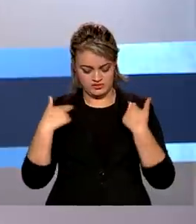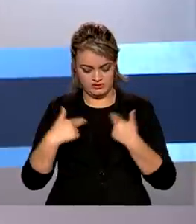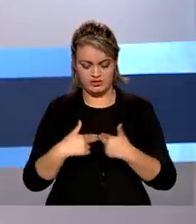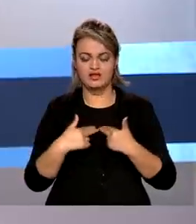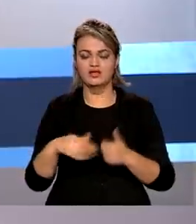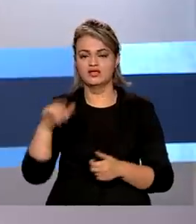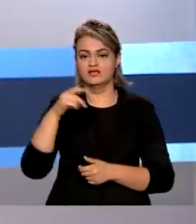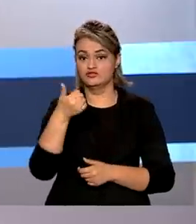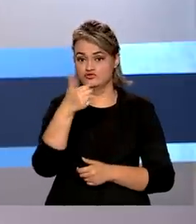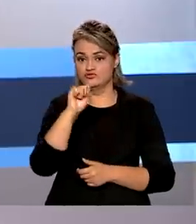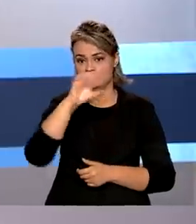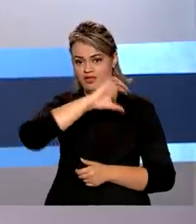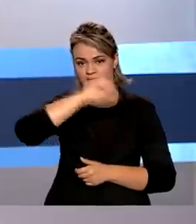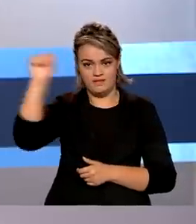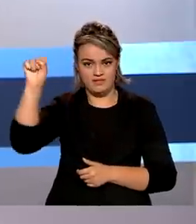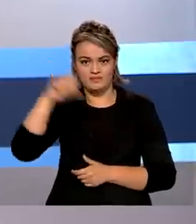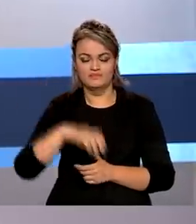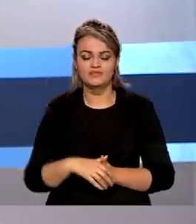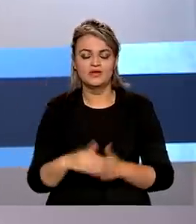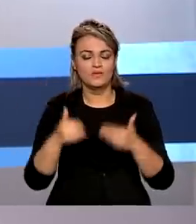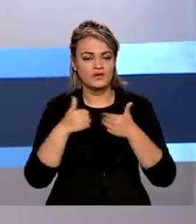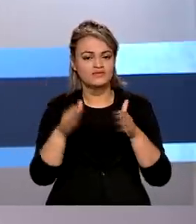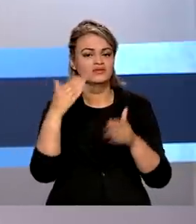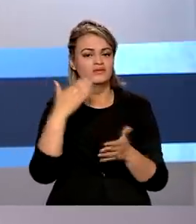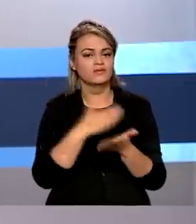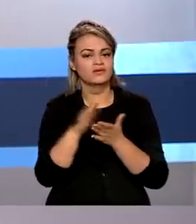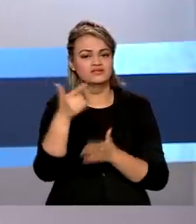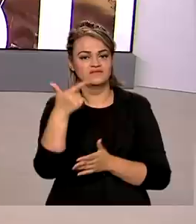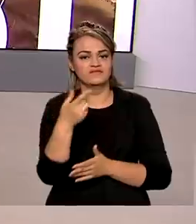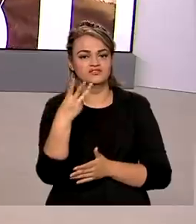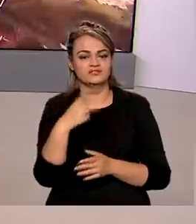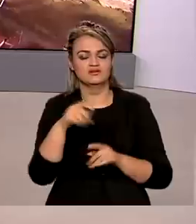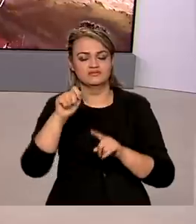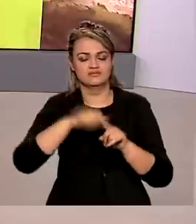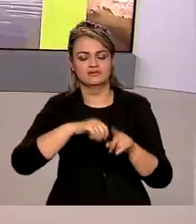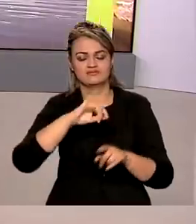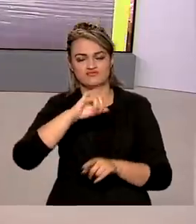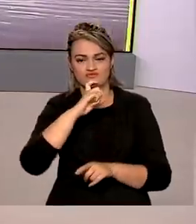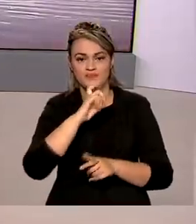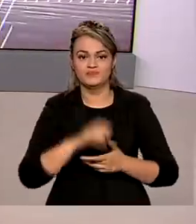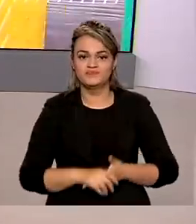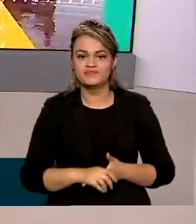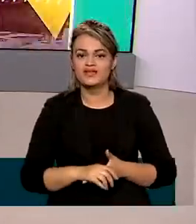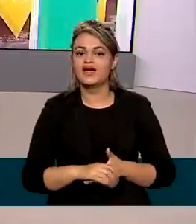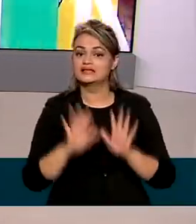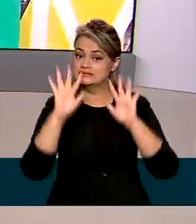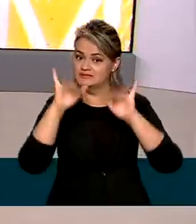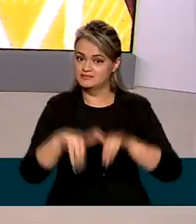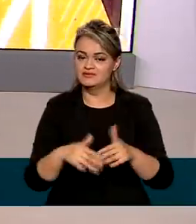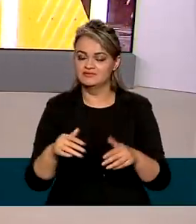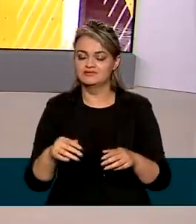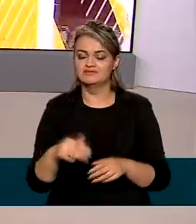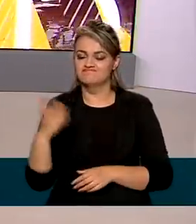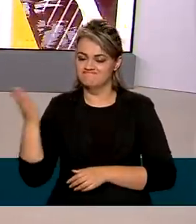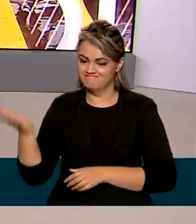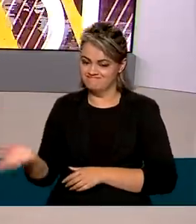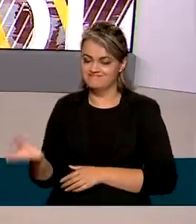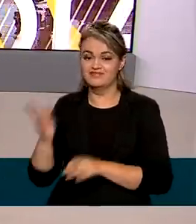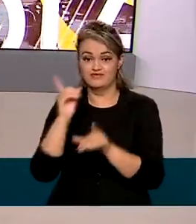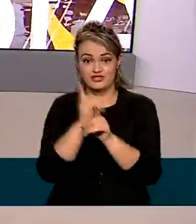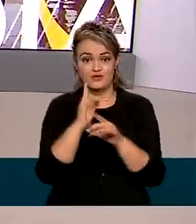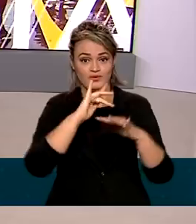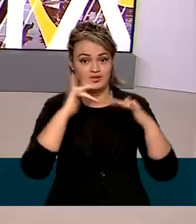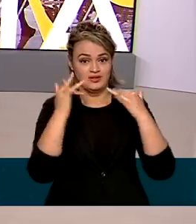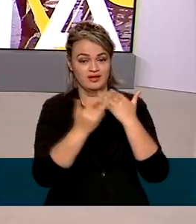olímpicos. A cerimônia de abertura será no dia 23 de julho. O Brasil em Dia fica por aqui. Acesse as nossas redes sociais para